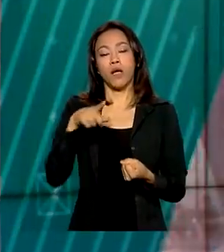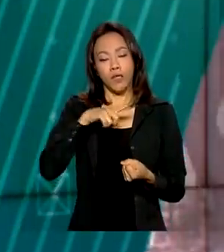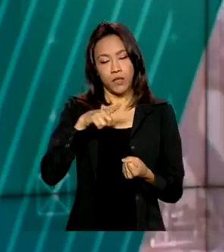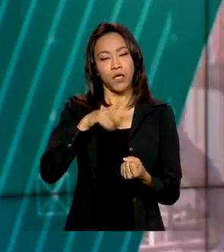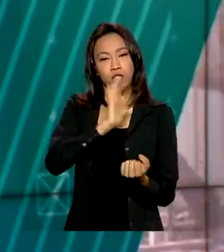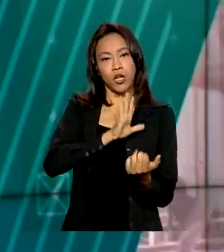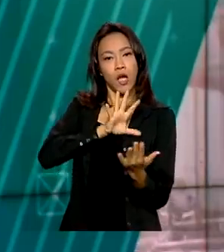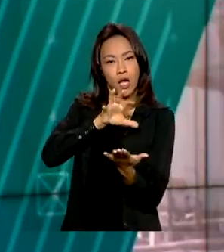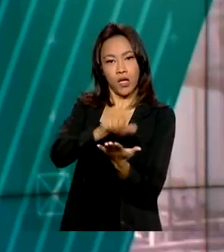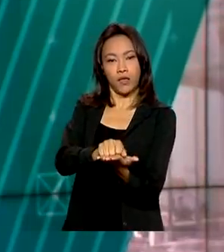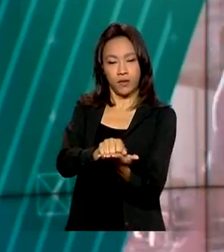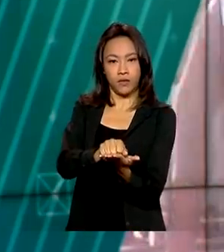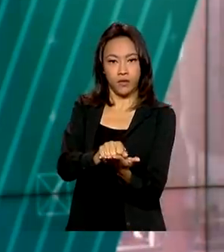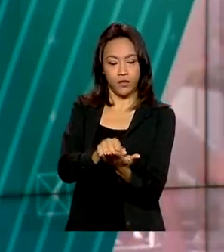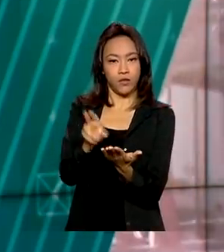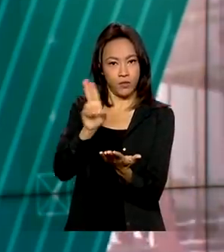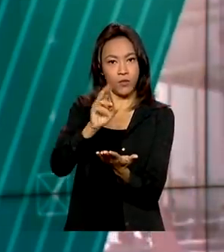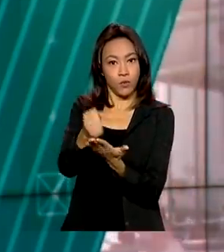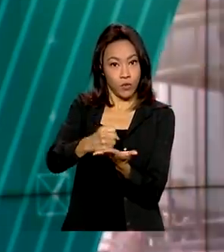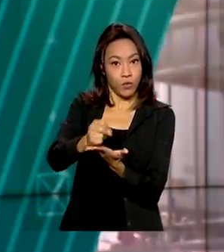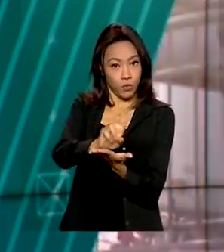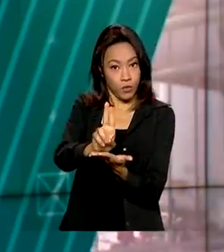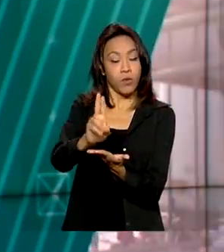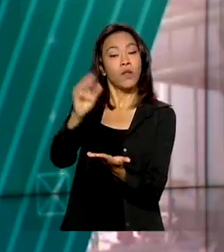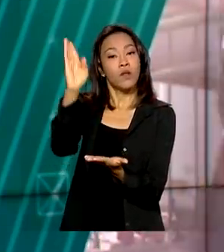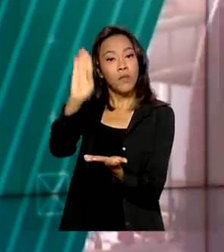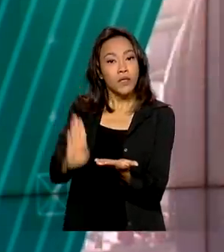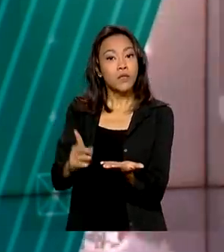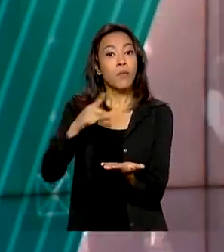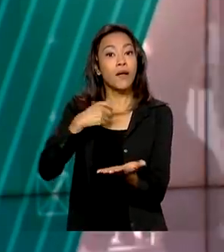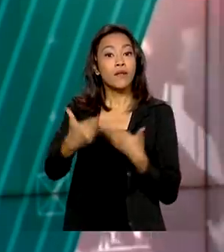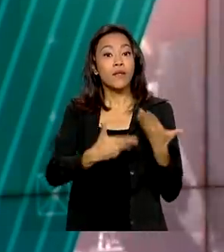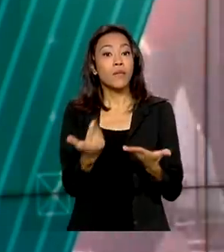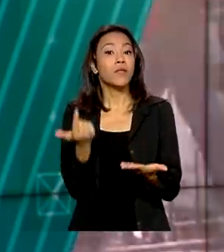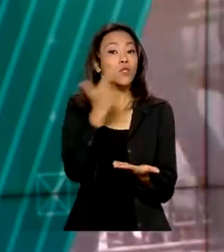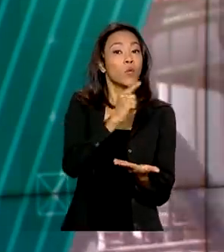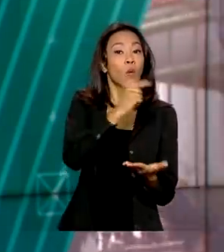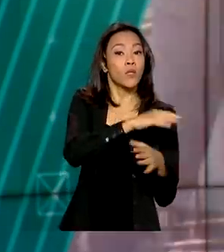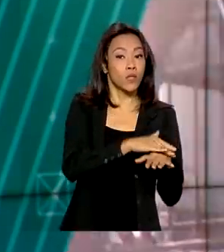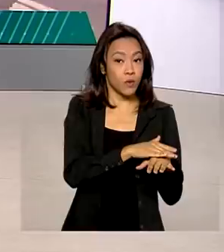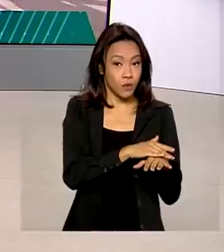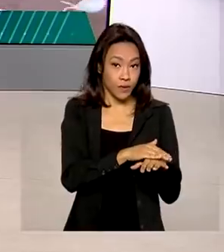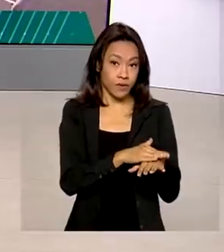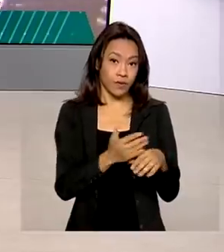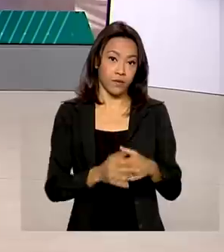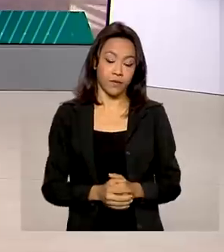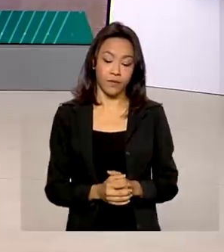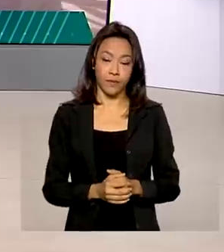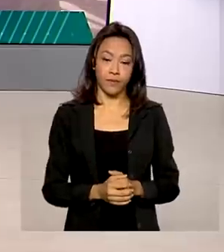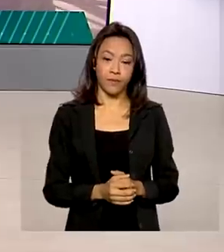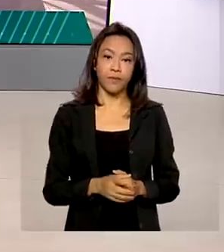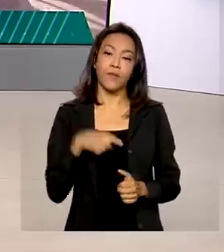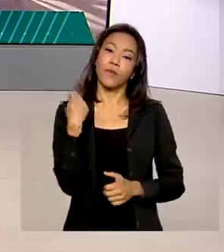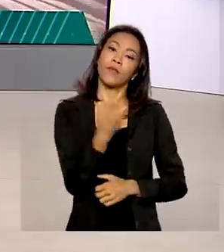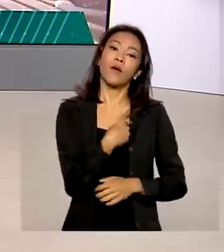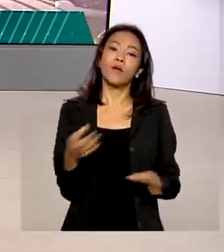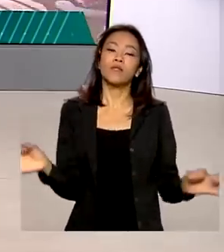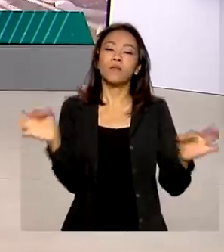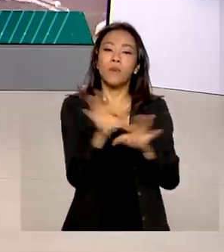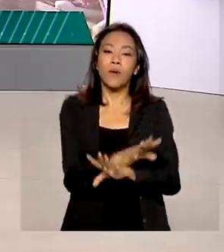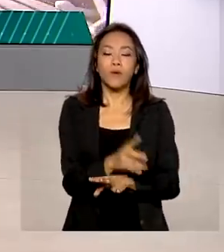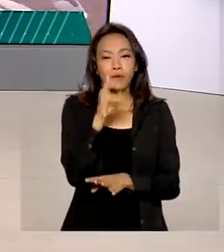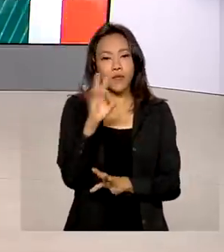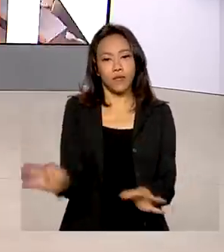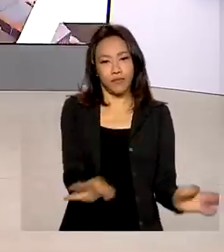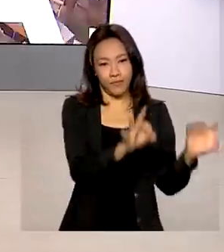registro no Brasil para o tratamento de outras doenças, como a artrite reumatoide. A gente fica por aqui. Para você,